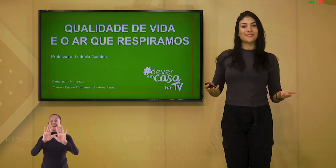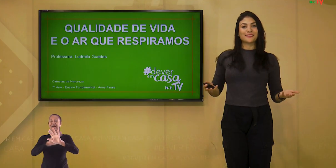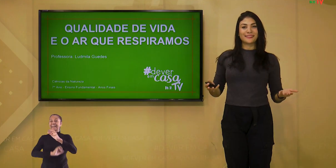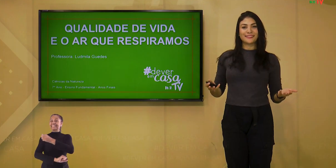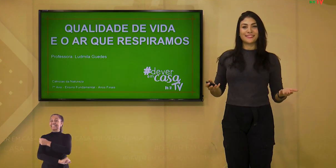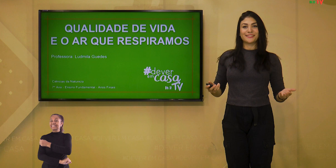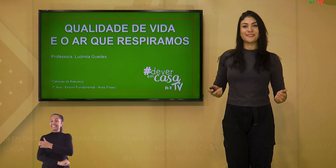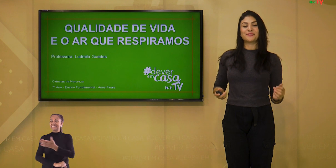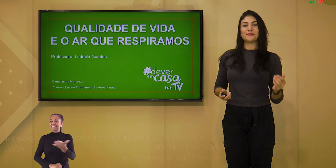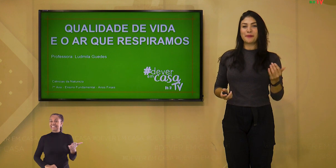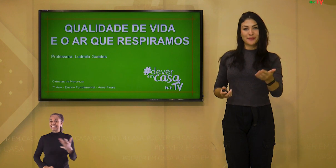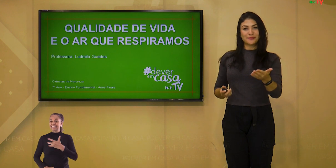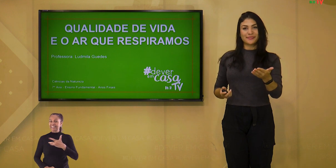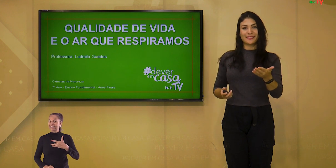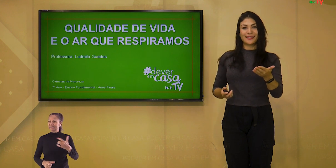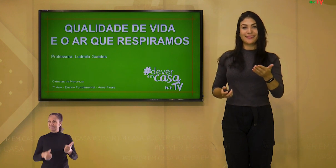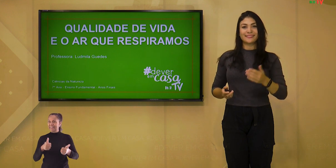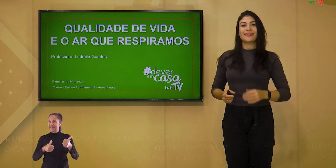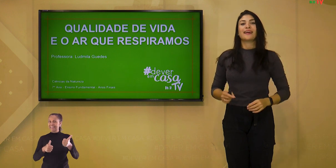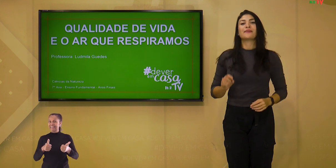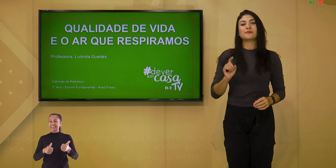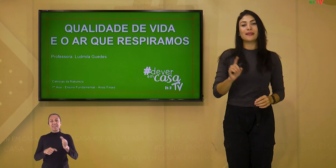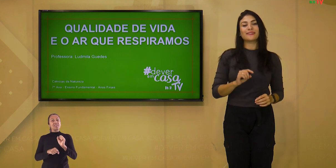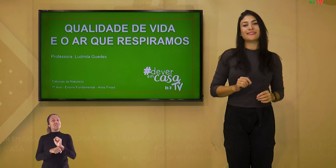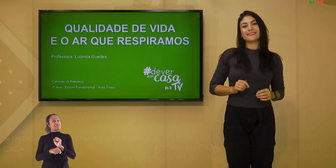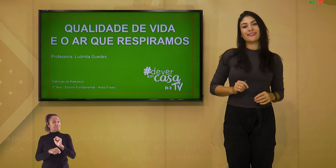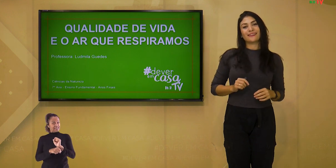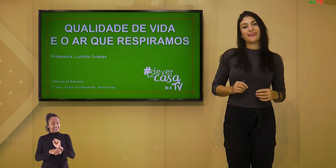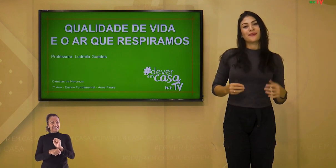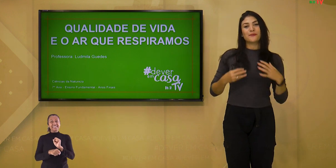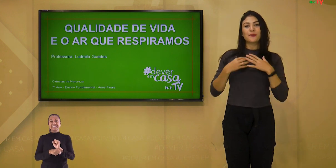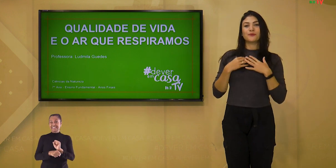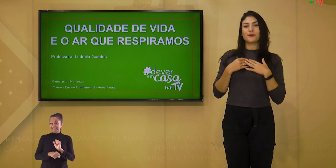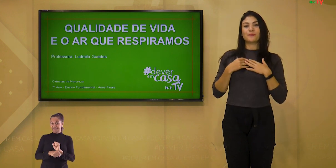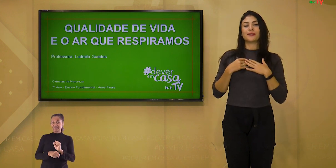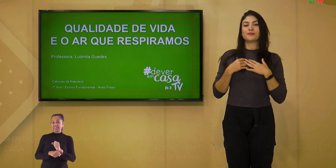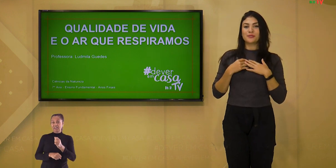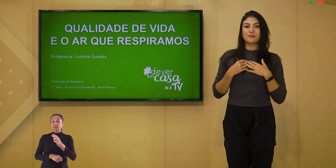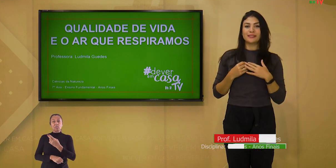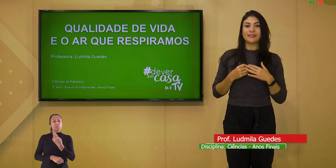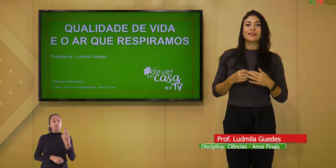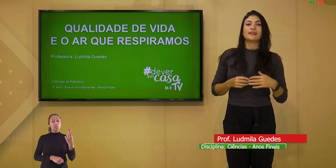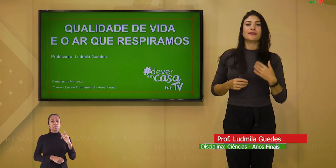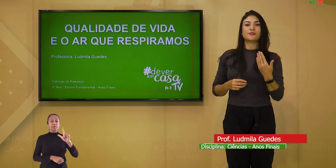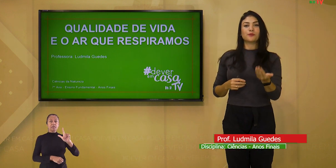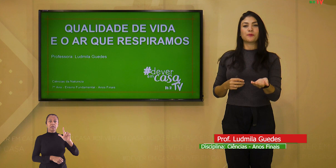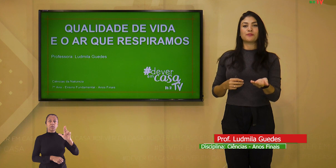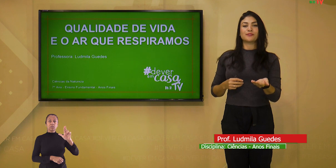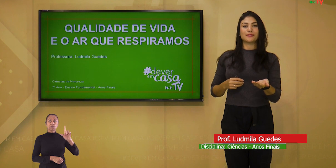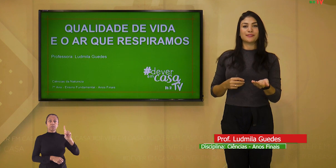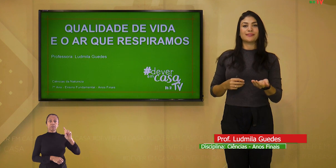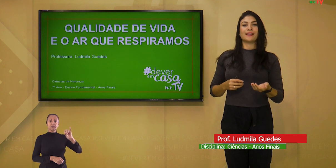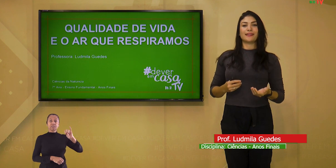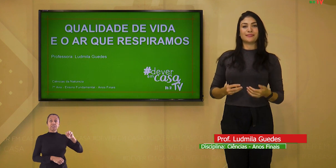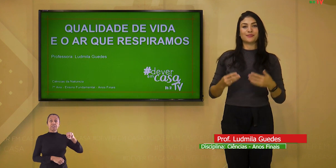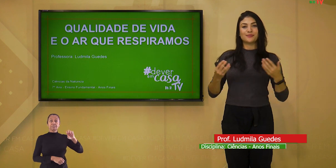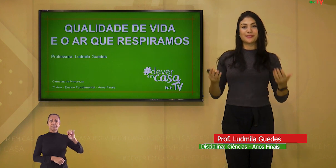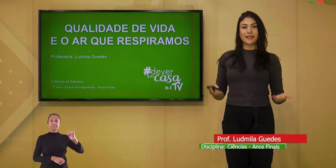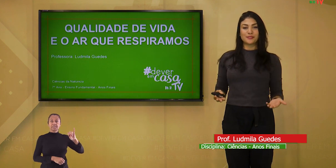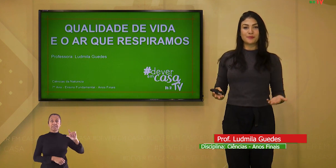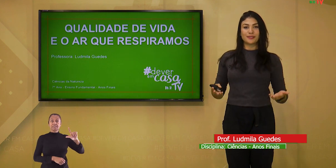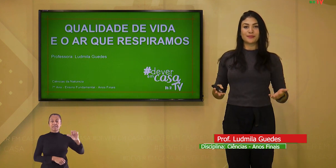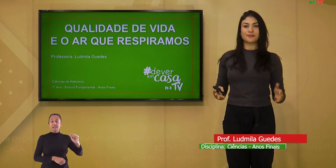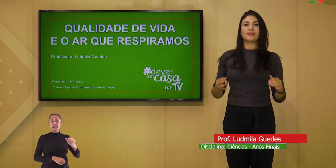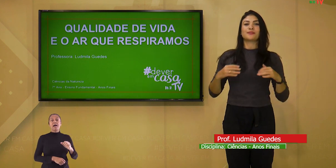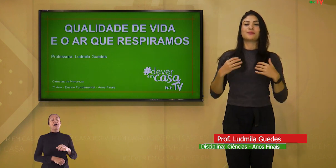Olá estudantes, tudo bem com vocês? Eu espero que sim. O meu nome é Ludmilla e eu sou professora de ciências